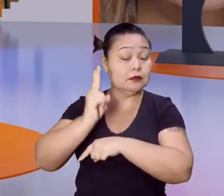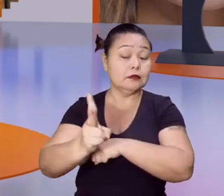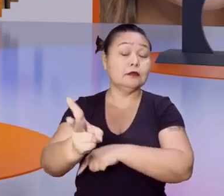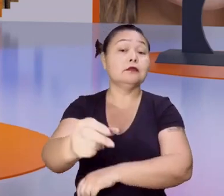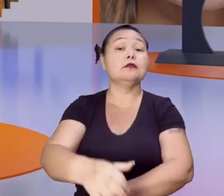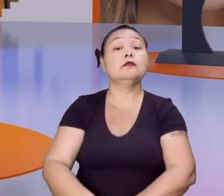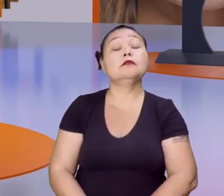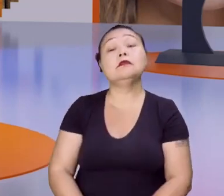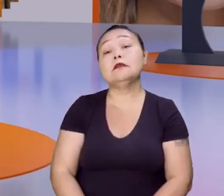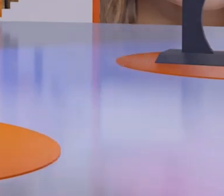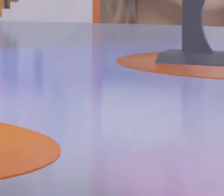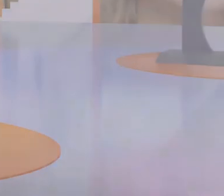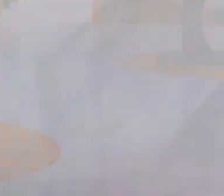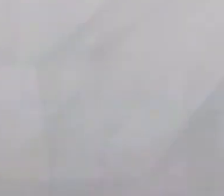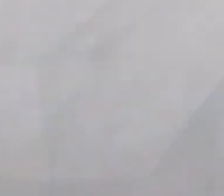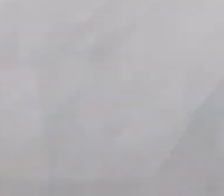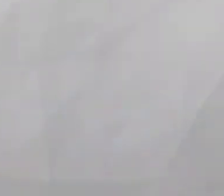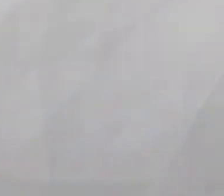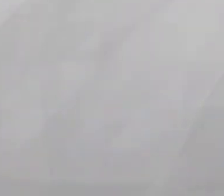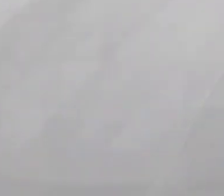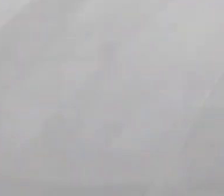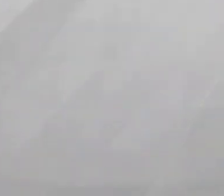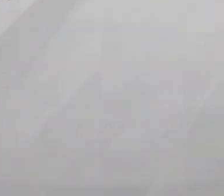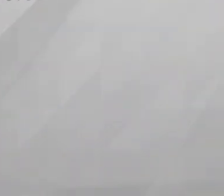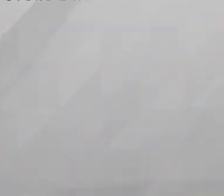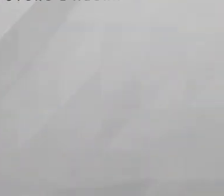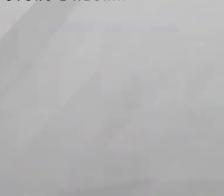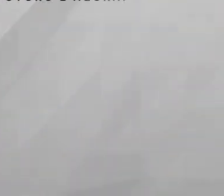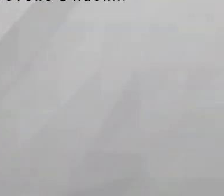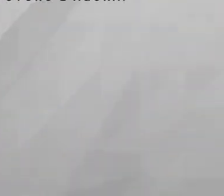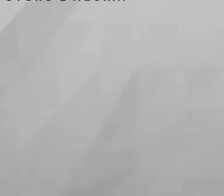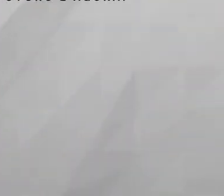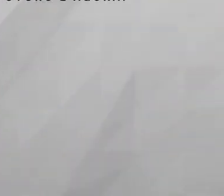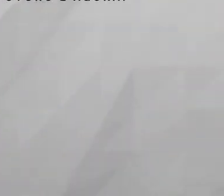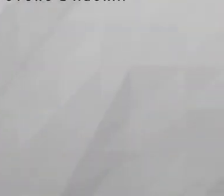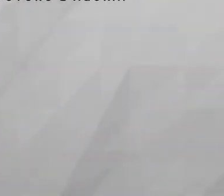continua. E aí E aí Obrigado.